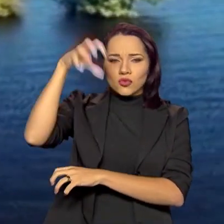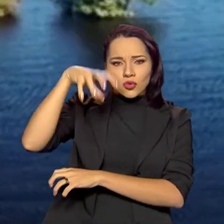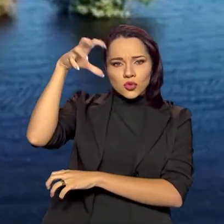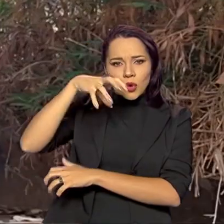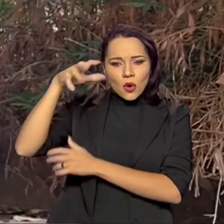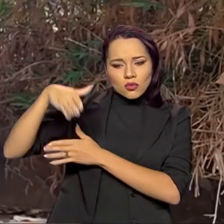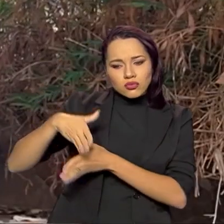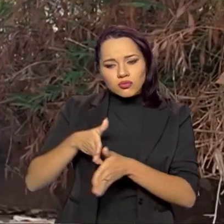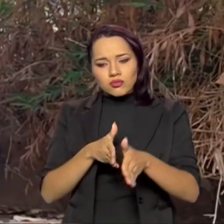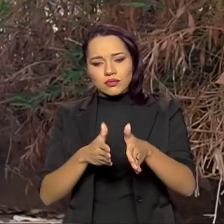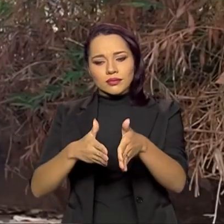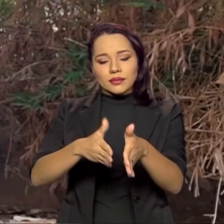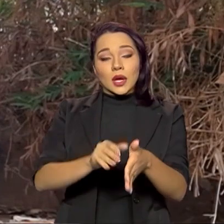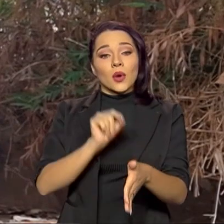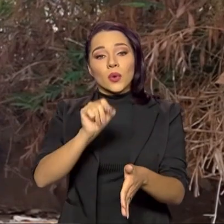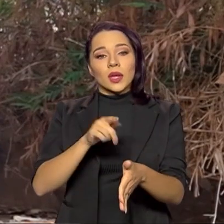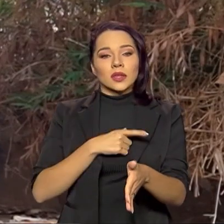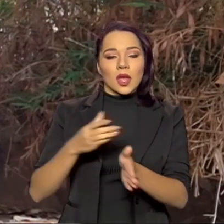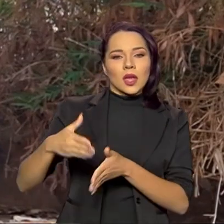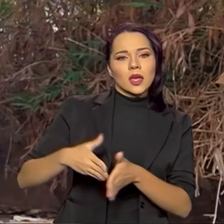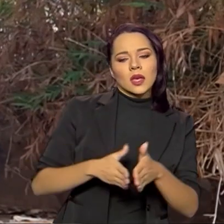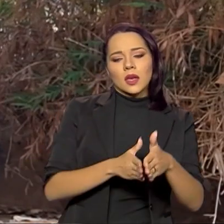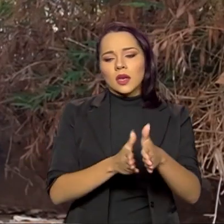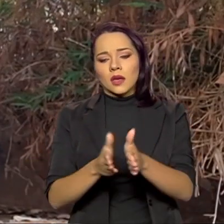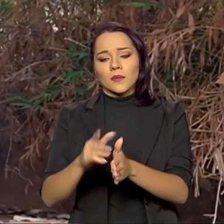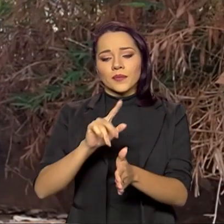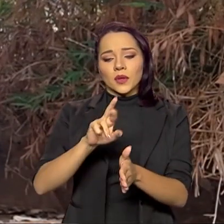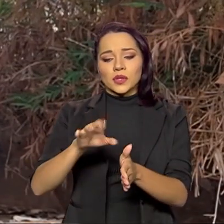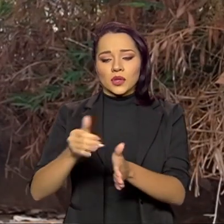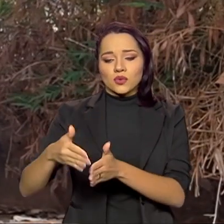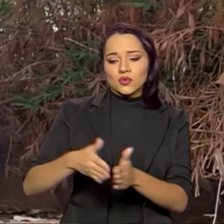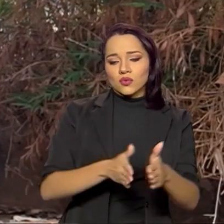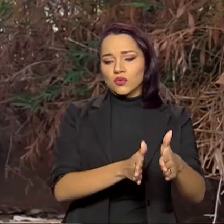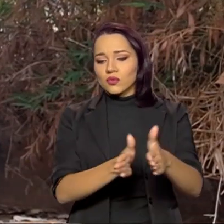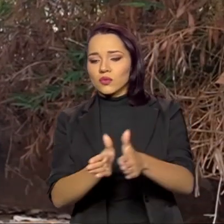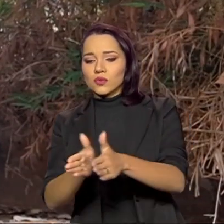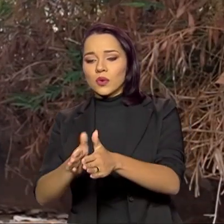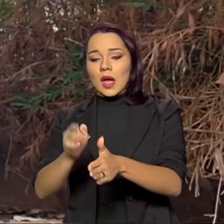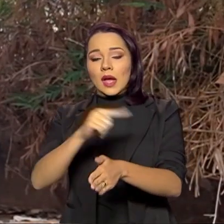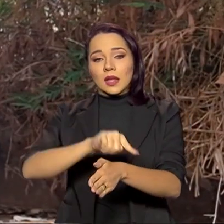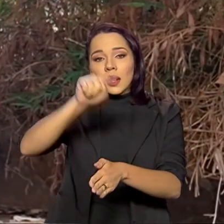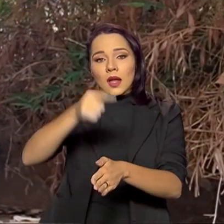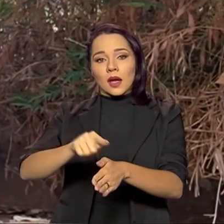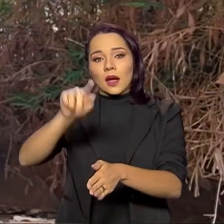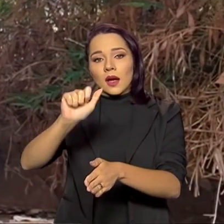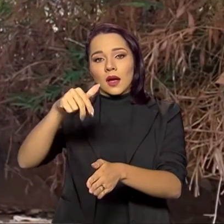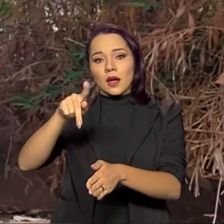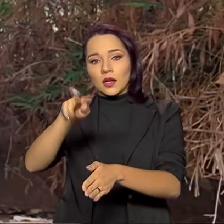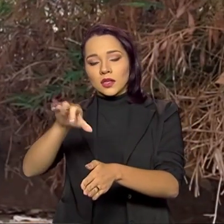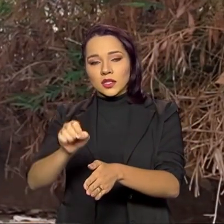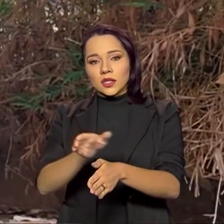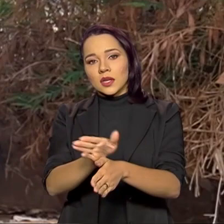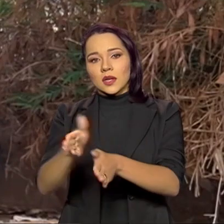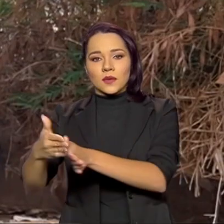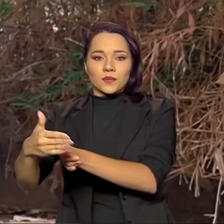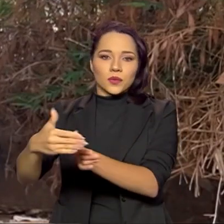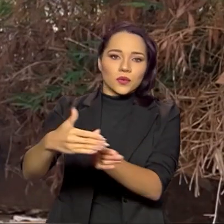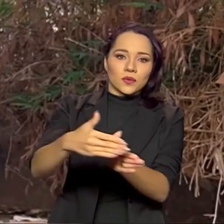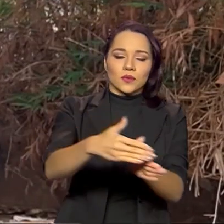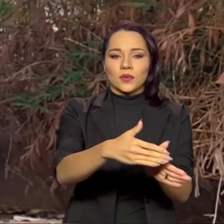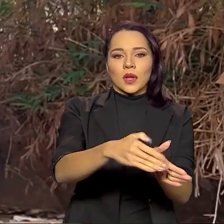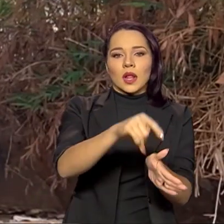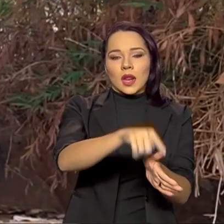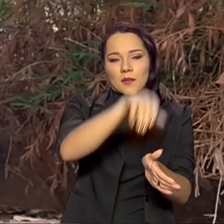por meio do que nós chamamos de rio voadores, eles vão até a cordilheira dos Andes, eles batem na cordilheira dos Andes e